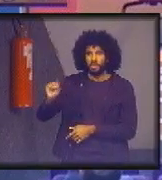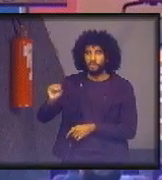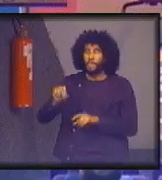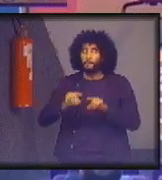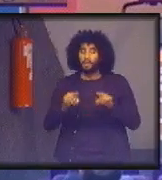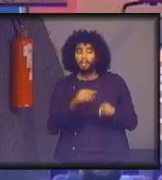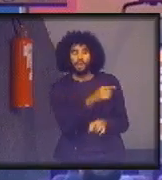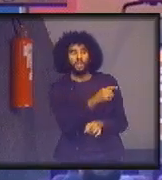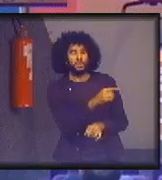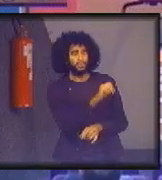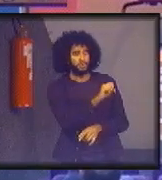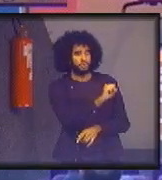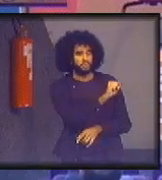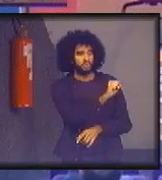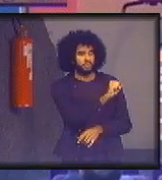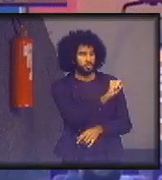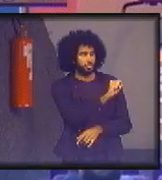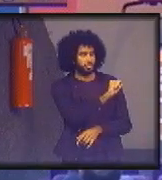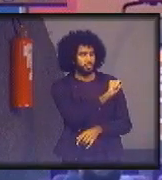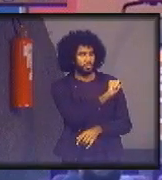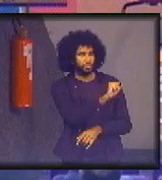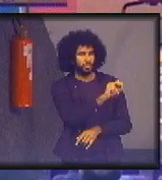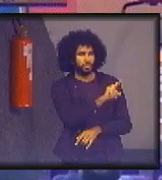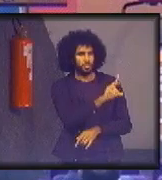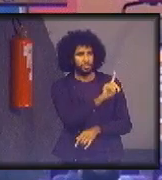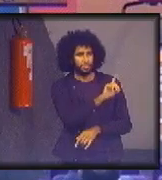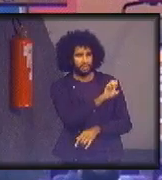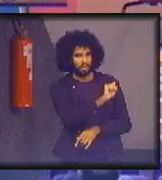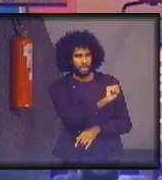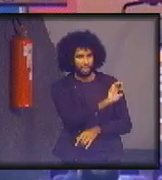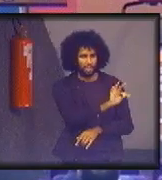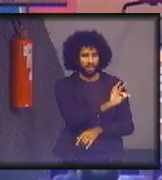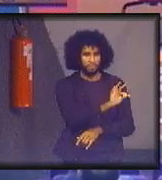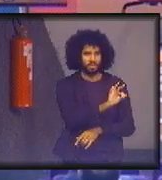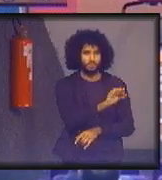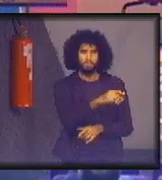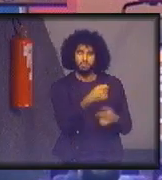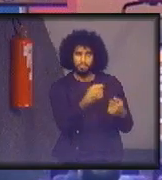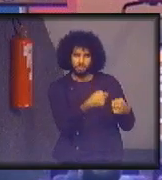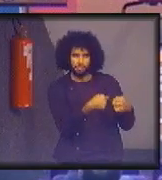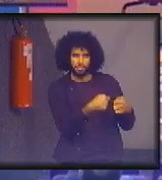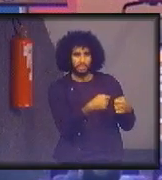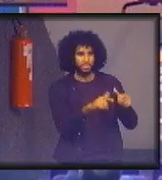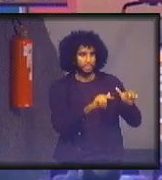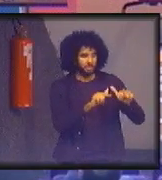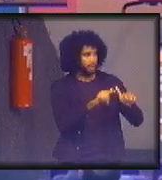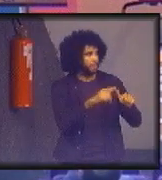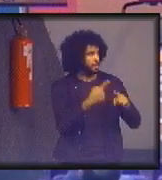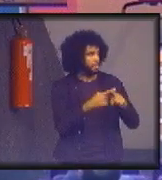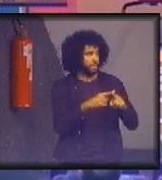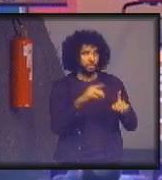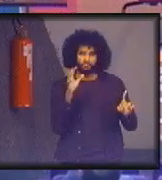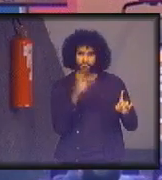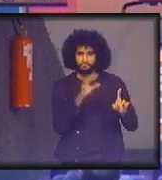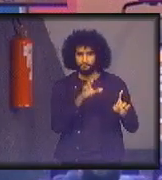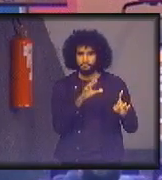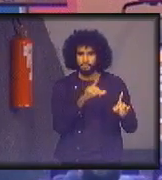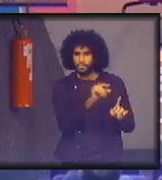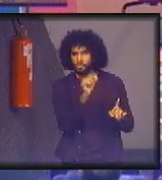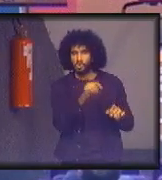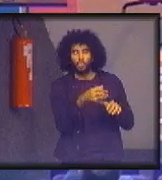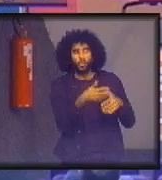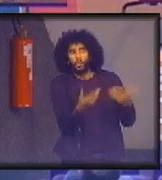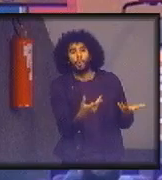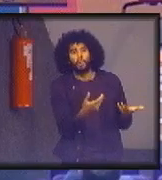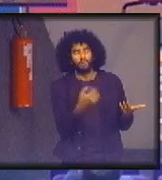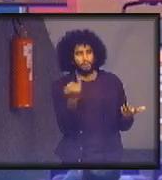Quer dizer, os ODSs, na minha opinião, eles são inspiradores para que a gente possa escolher aqueles que são importantes.